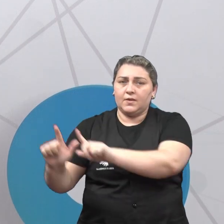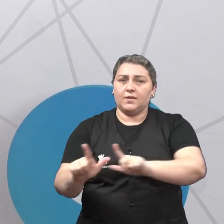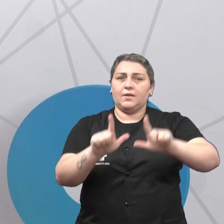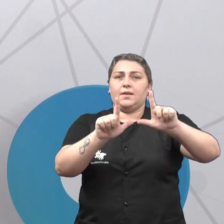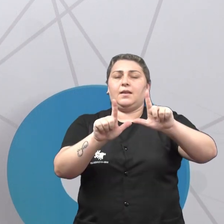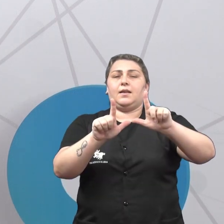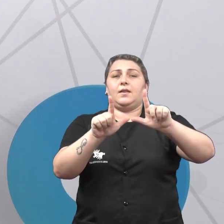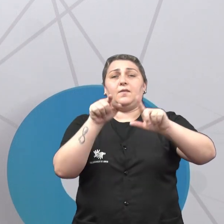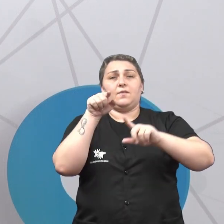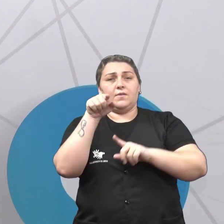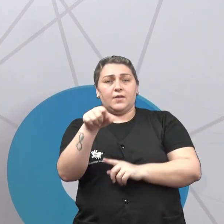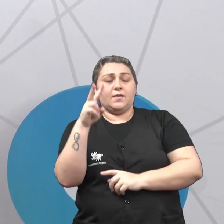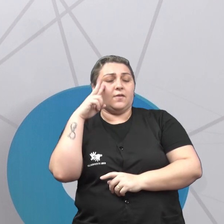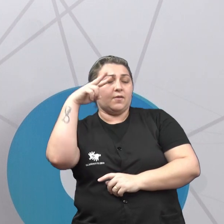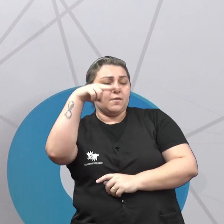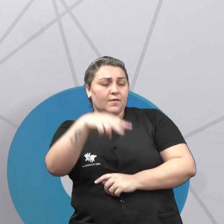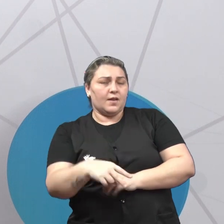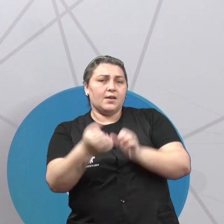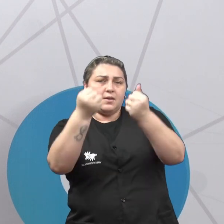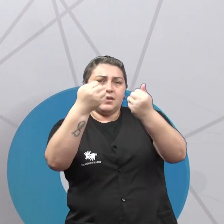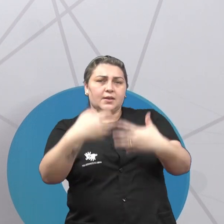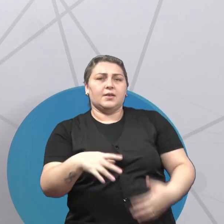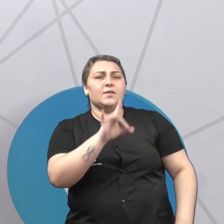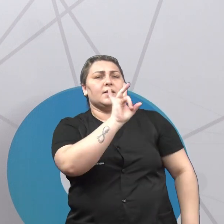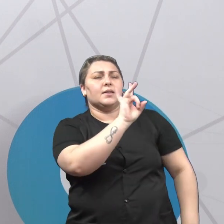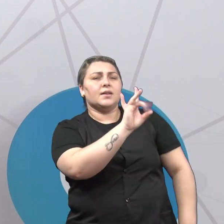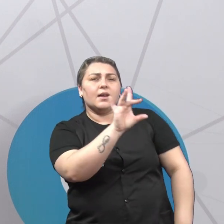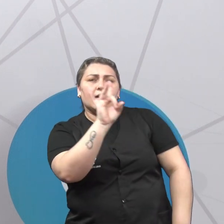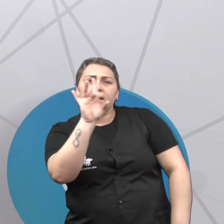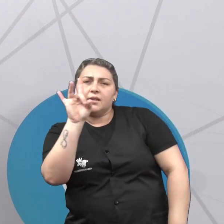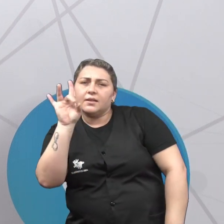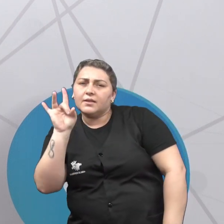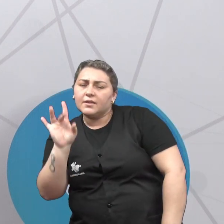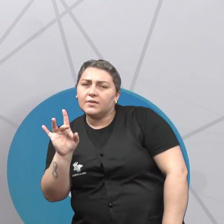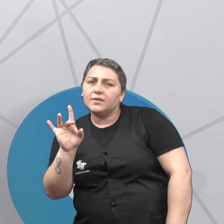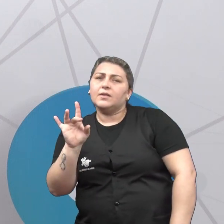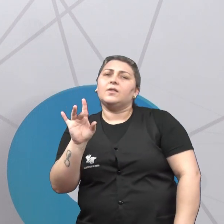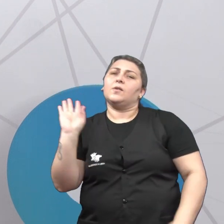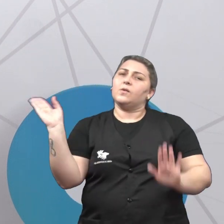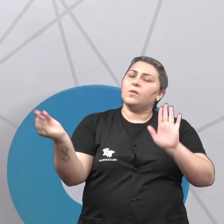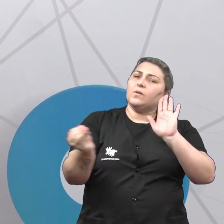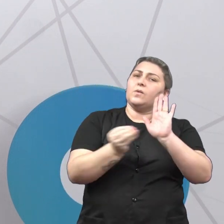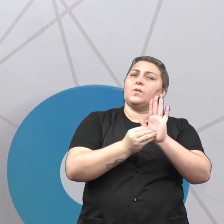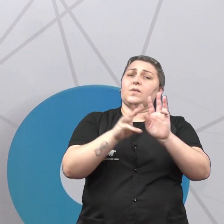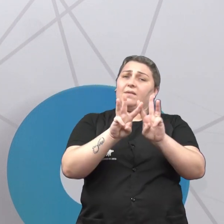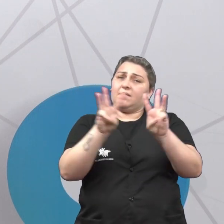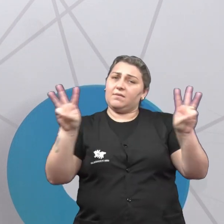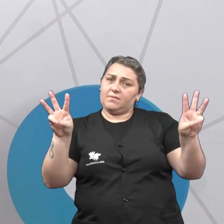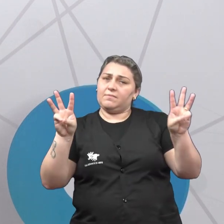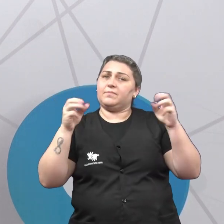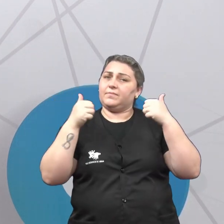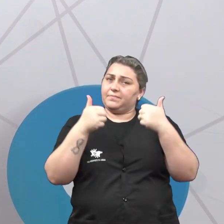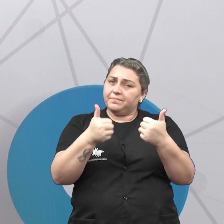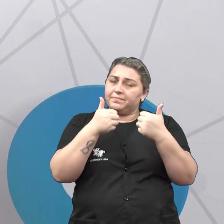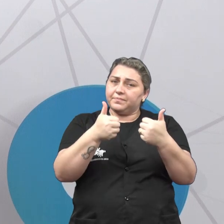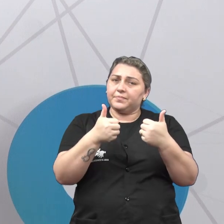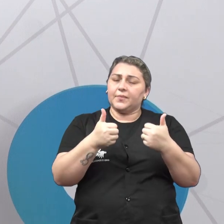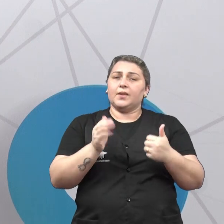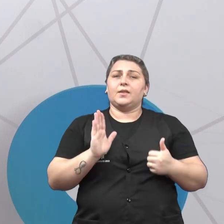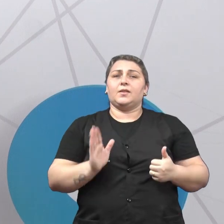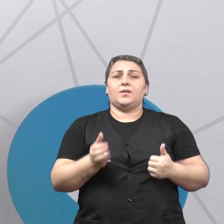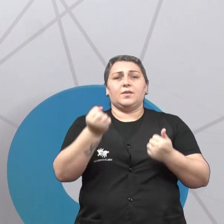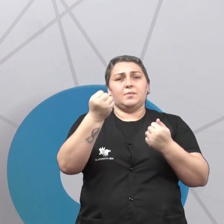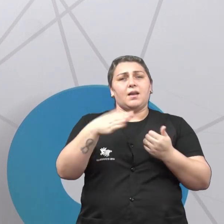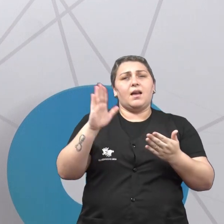e aí vocês vão ver os conceitos de cada uma direitinho quando a gente disponibilizar o slide para vocês, tá bom? A gente só vai